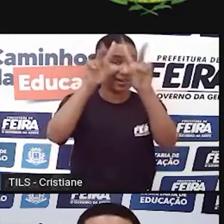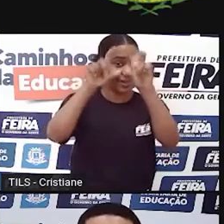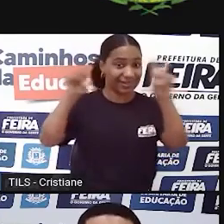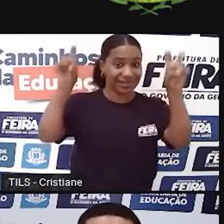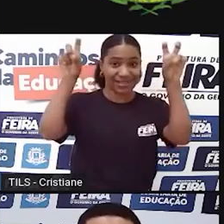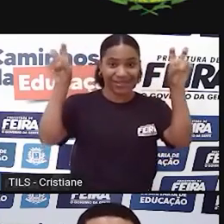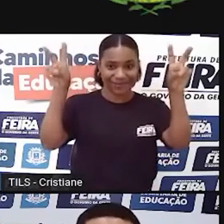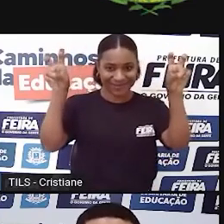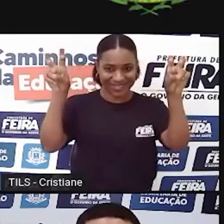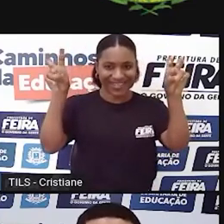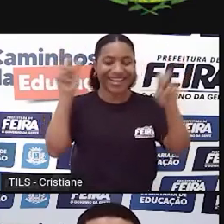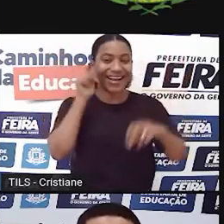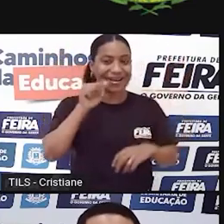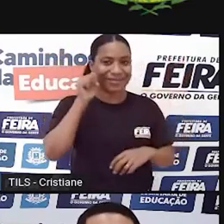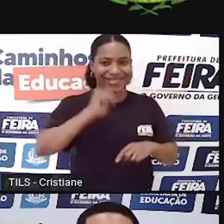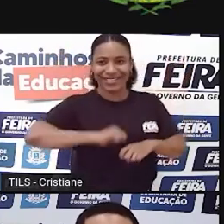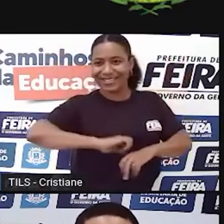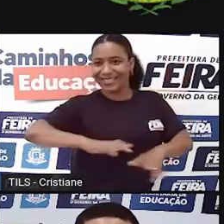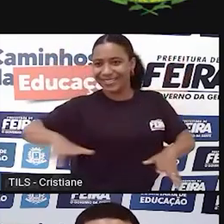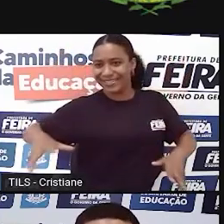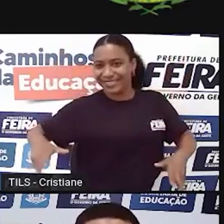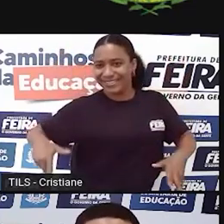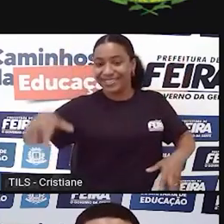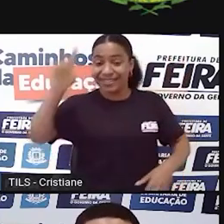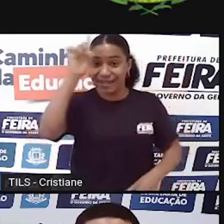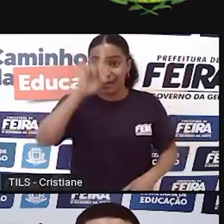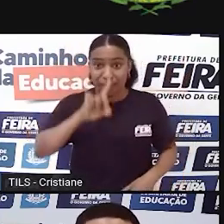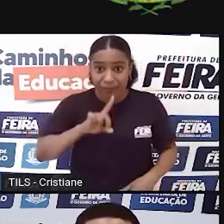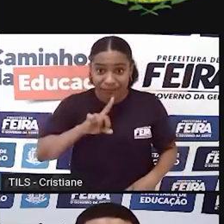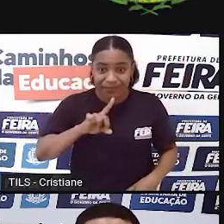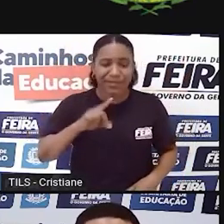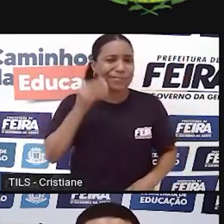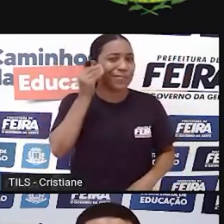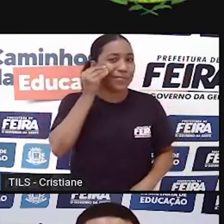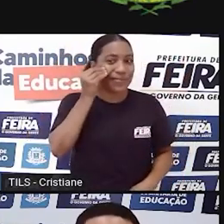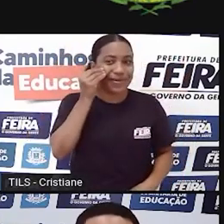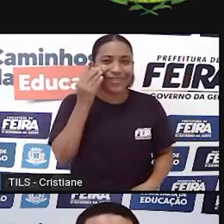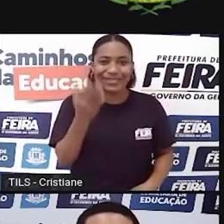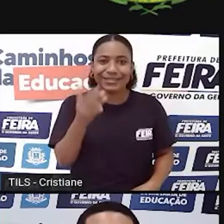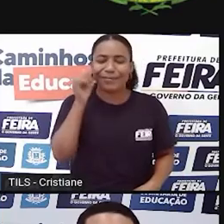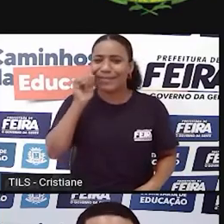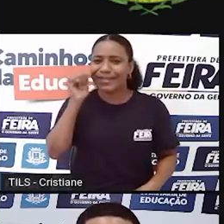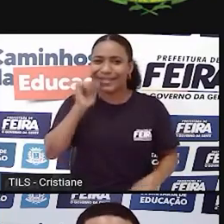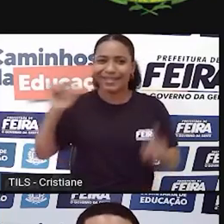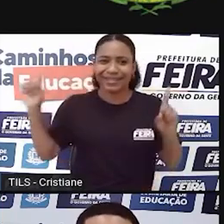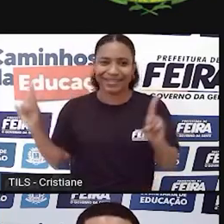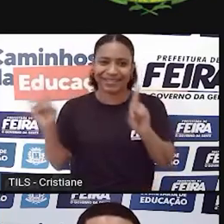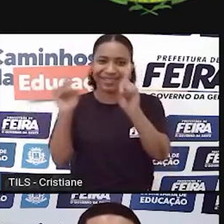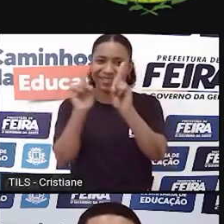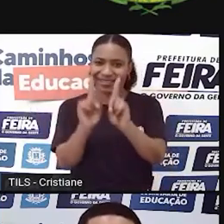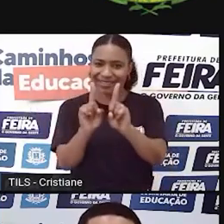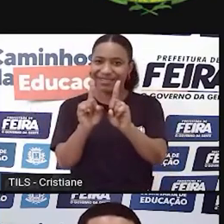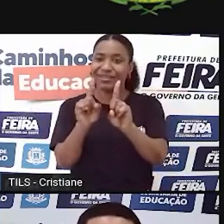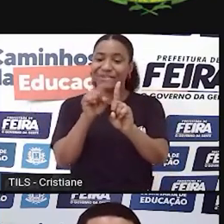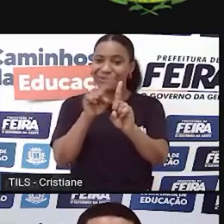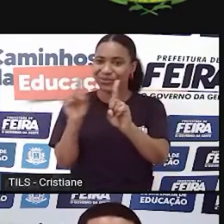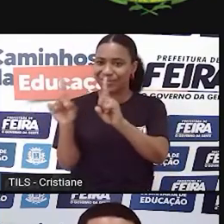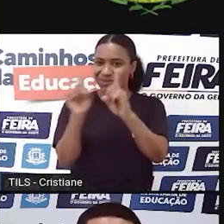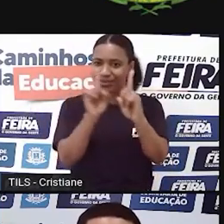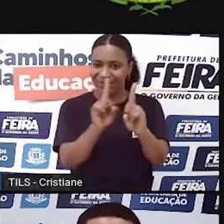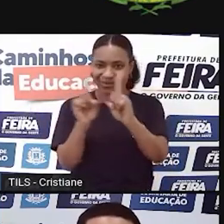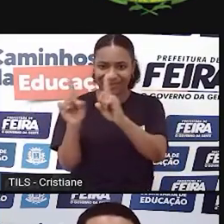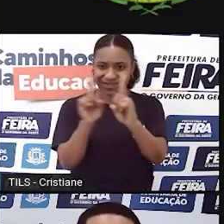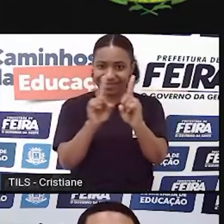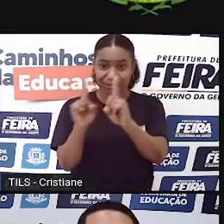Muita história aqui, é a história de uma amizade maravilhosa de duas meninas que acontece durante a época da ditadura